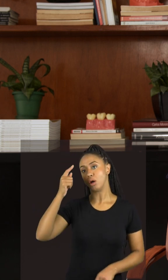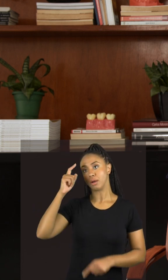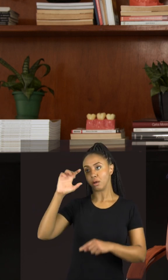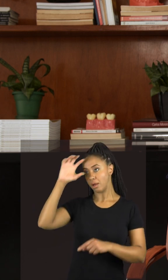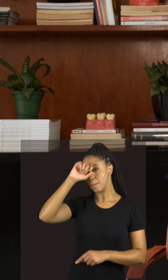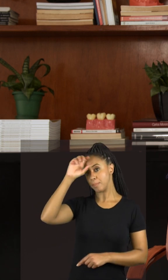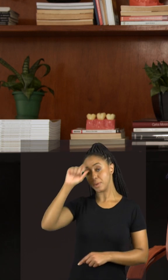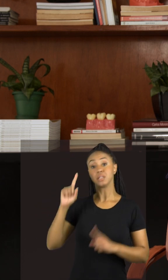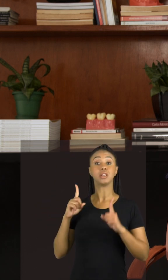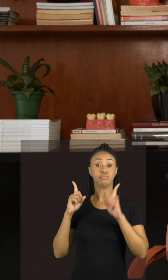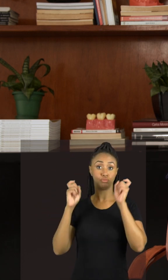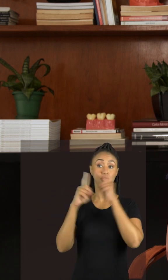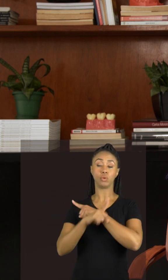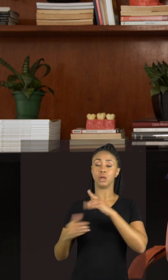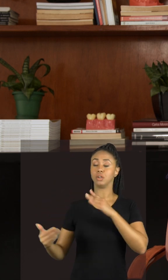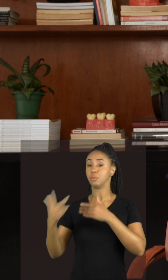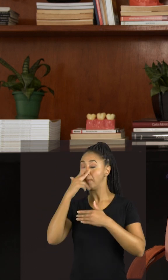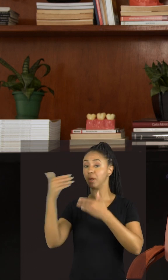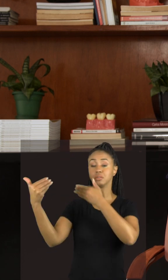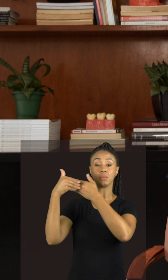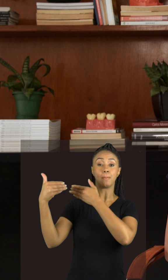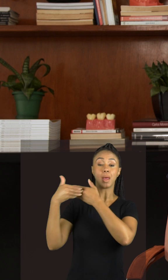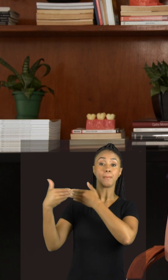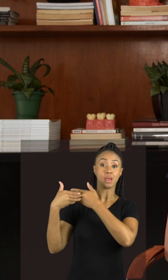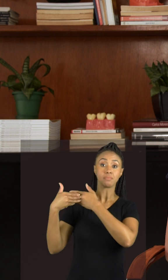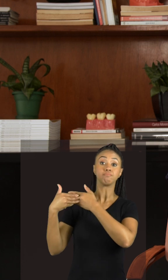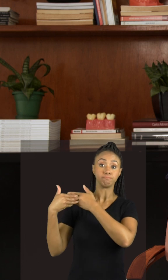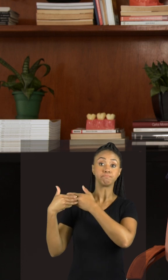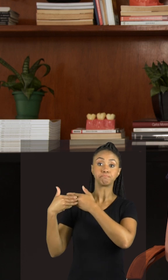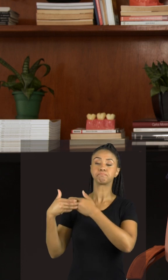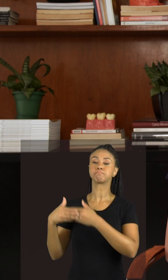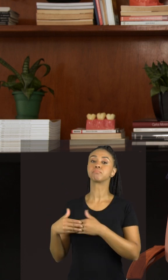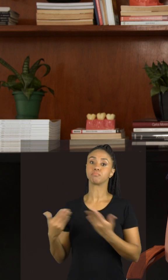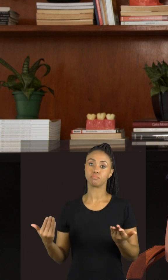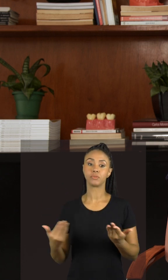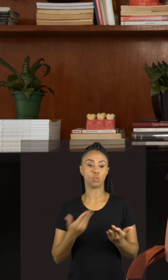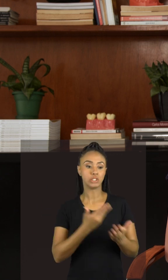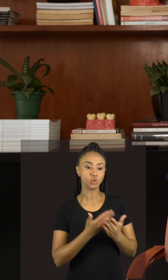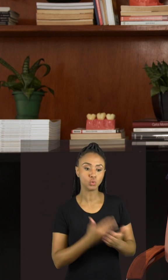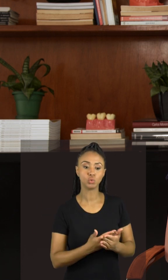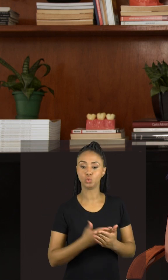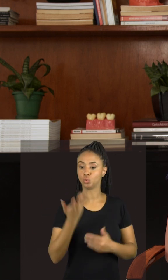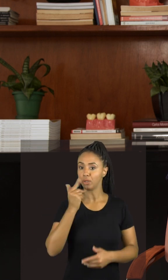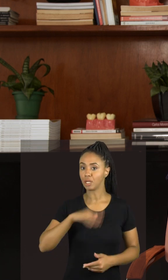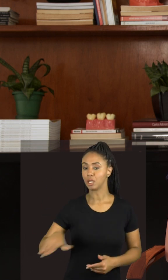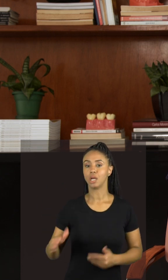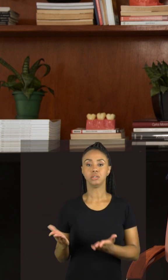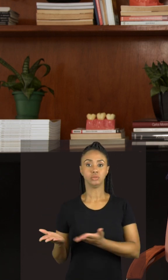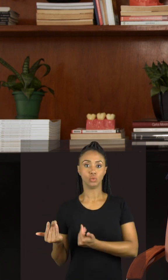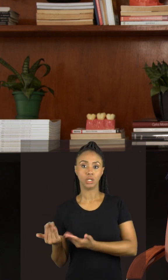falei anteriormente. O que impacta diretamente na rotina de estudos de crianças e